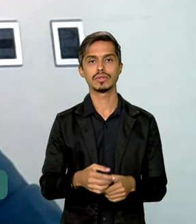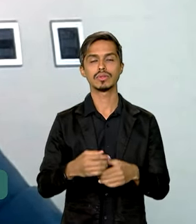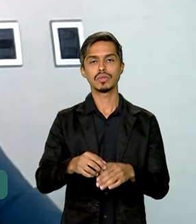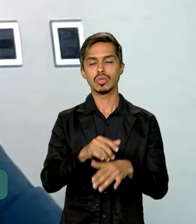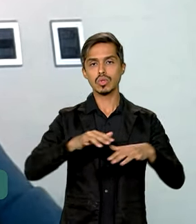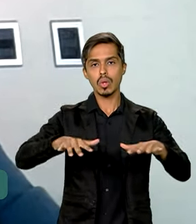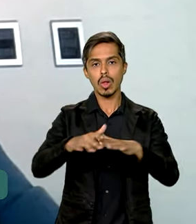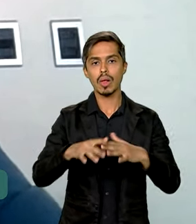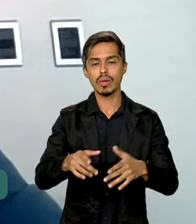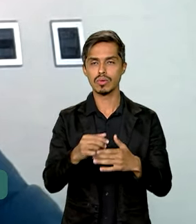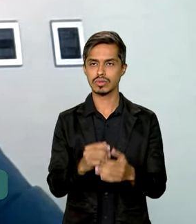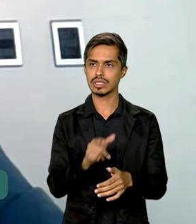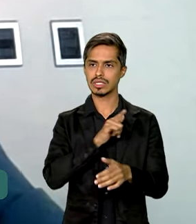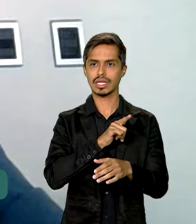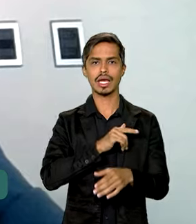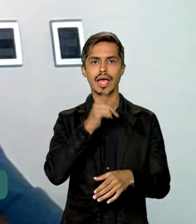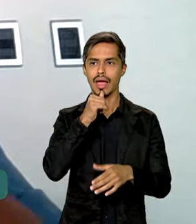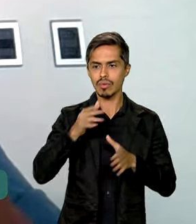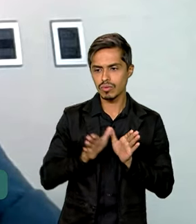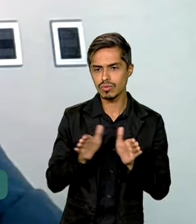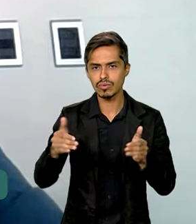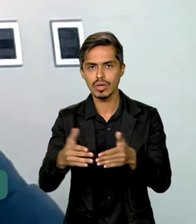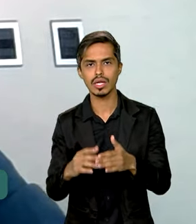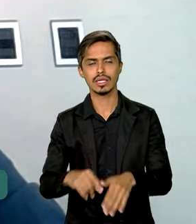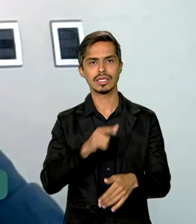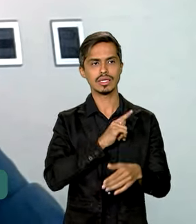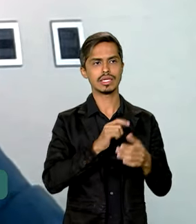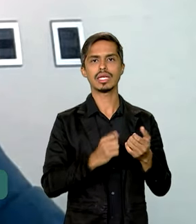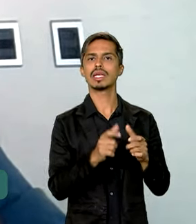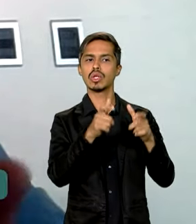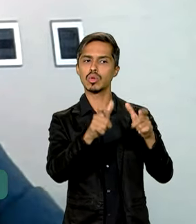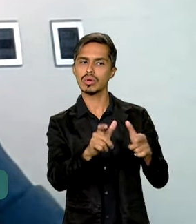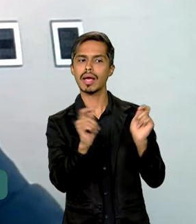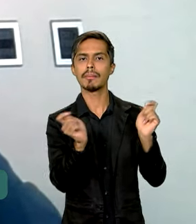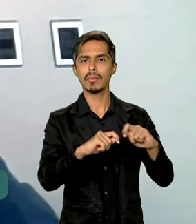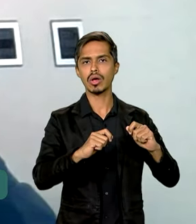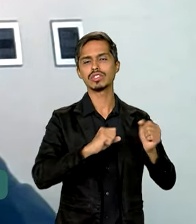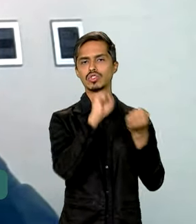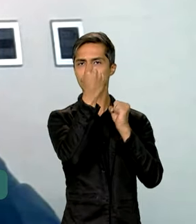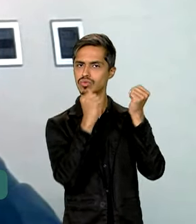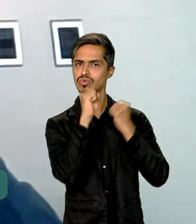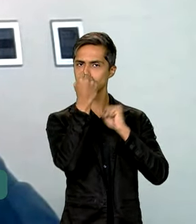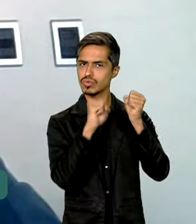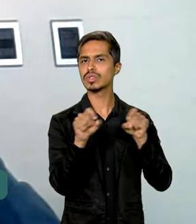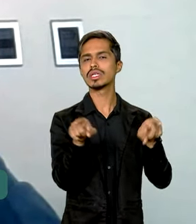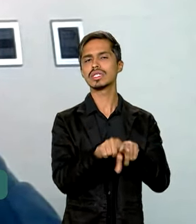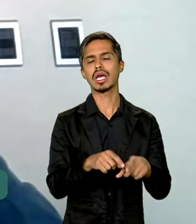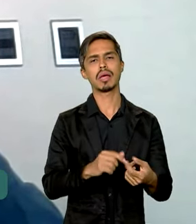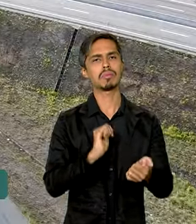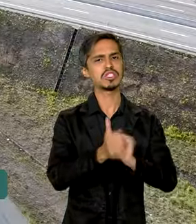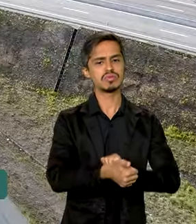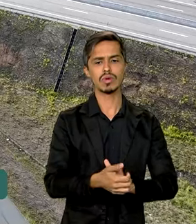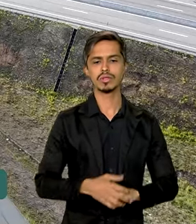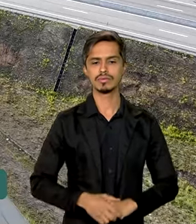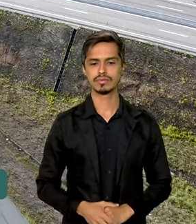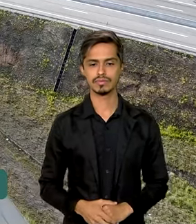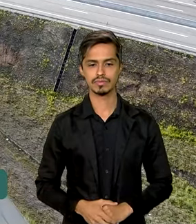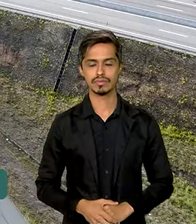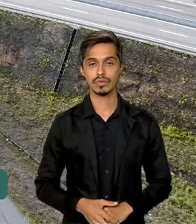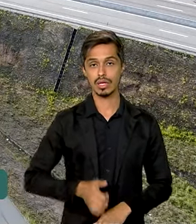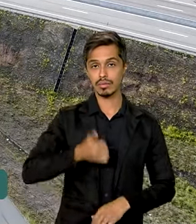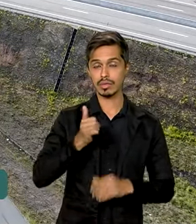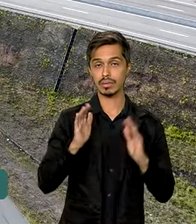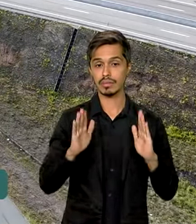com lagos paisagísticos, equipamentos de lazer, esporte, educação ambiental também, que é fundamental. Nessa primeira